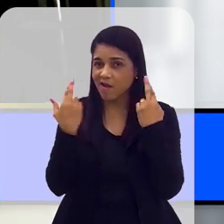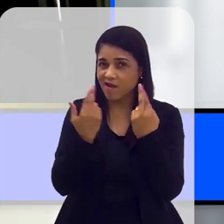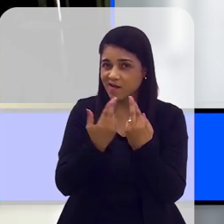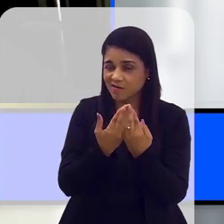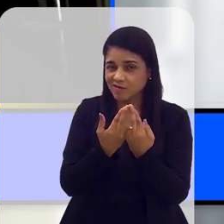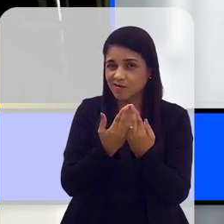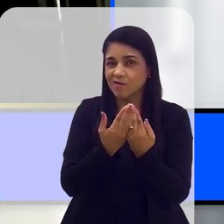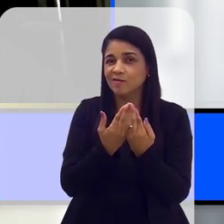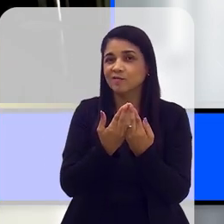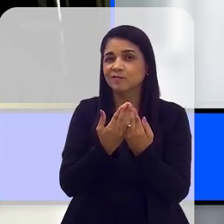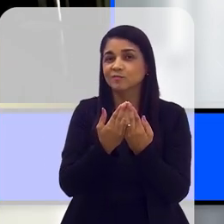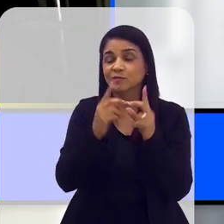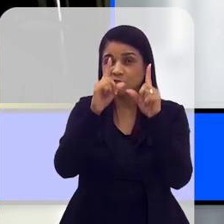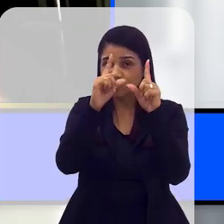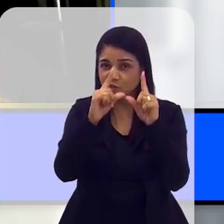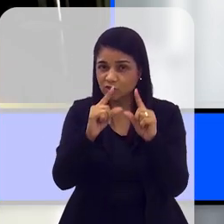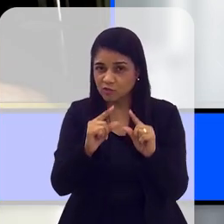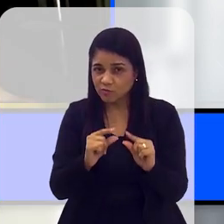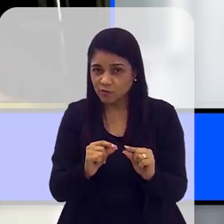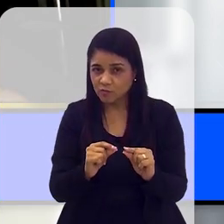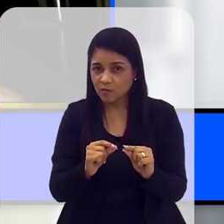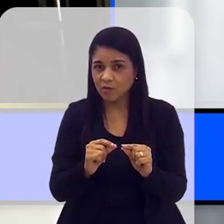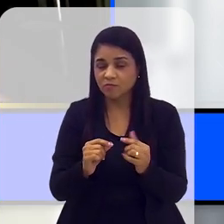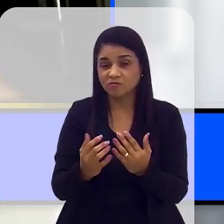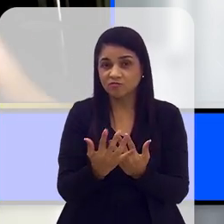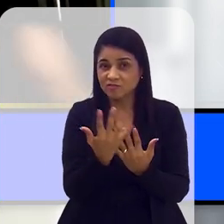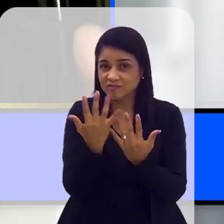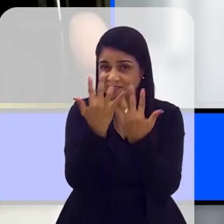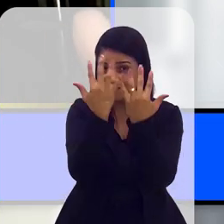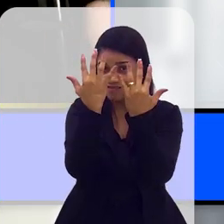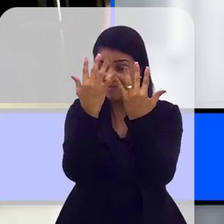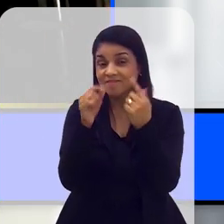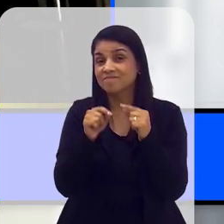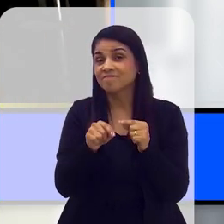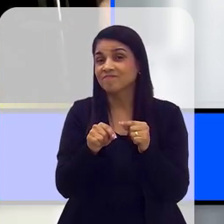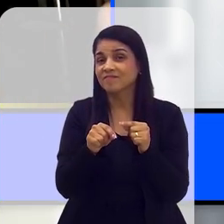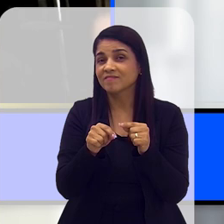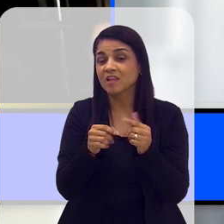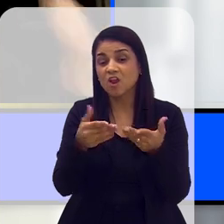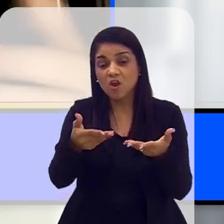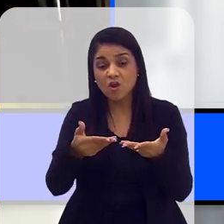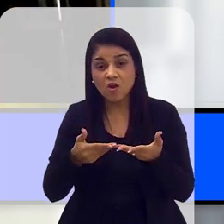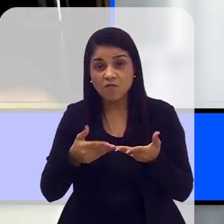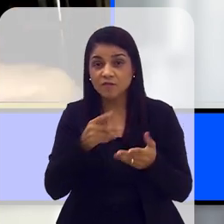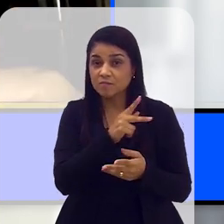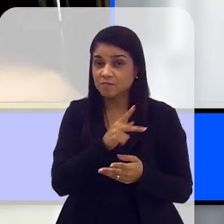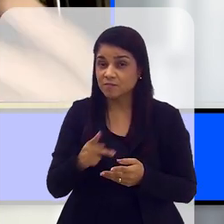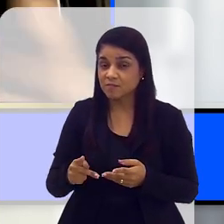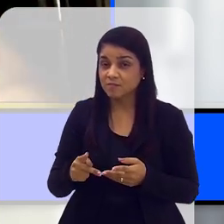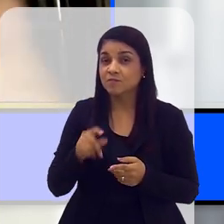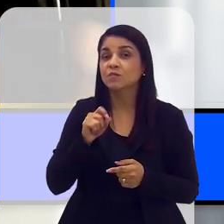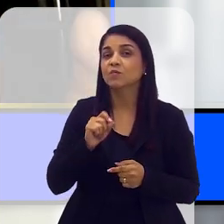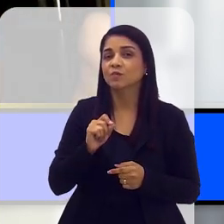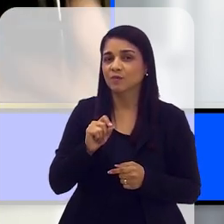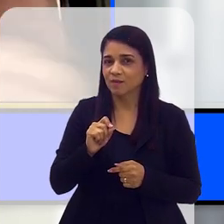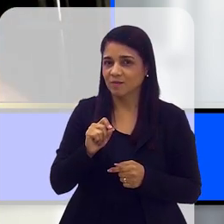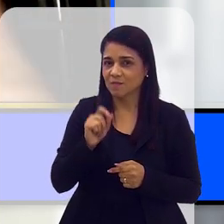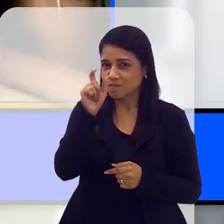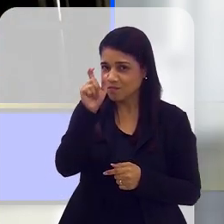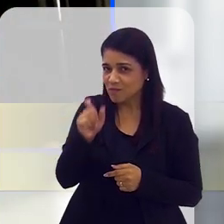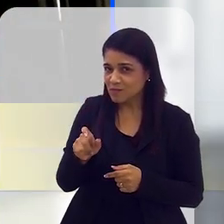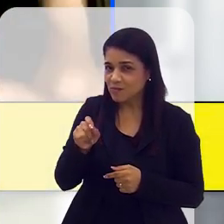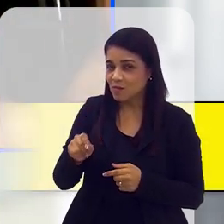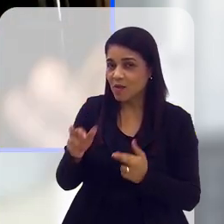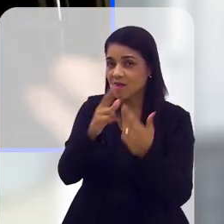reunião para tratar, exatamente, da diminuição das demissões de grado de estufa, e você convida para presidi-la a